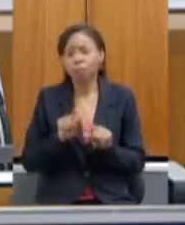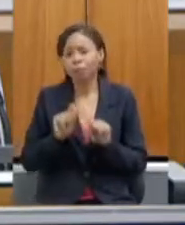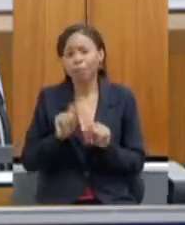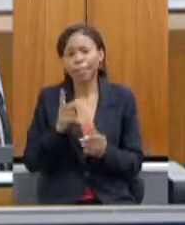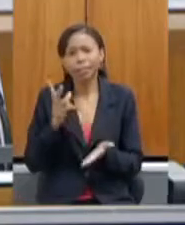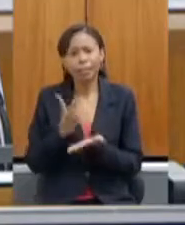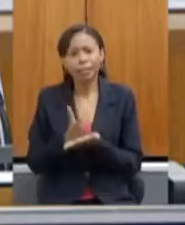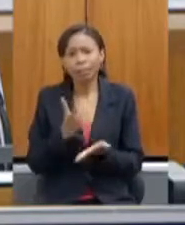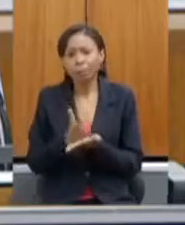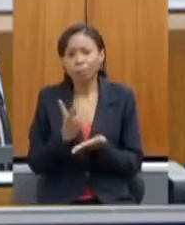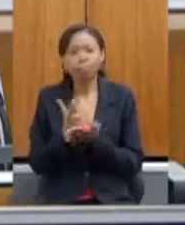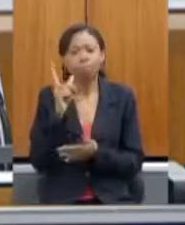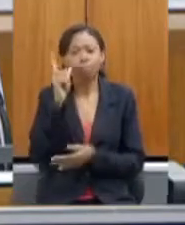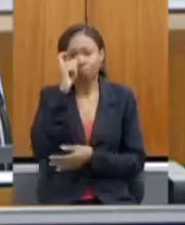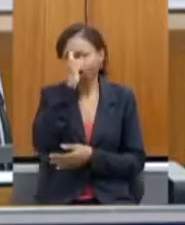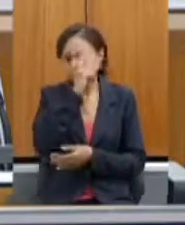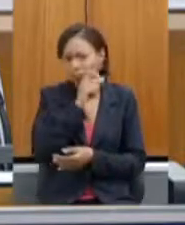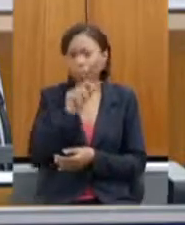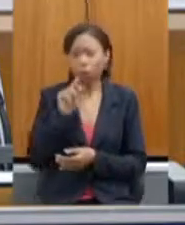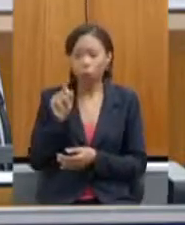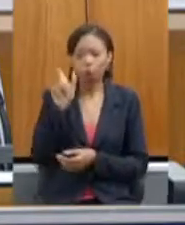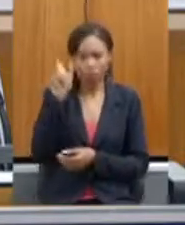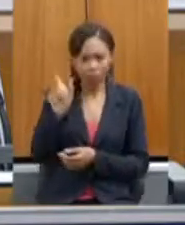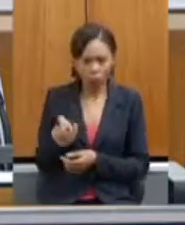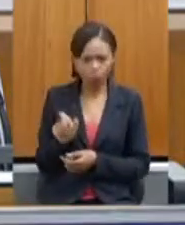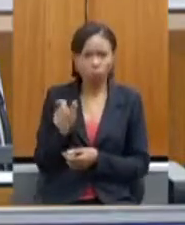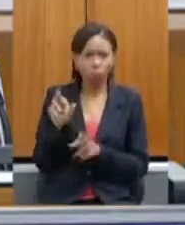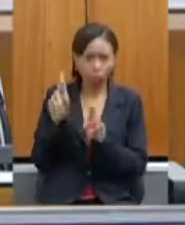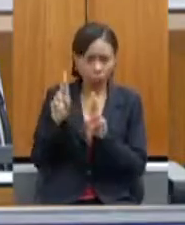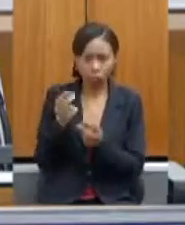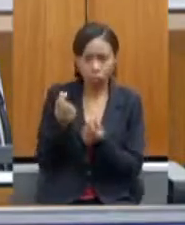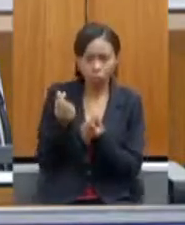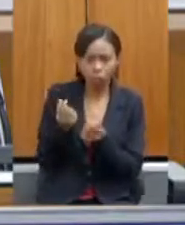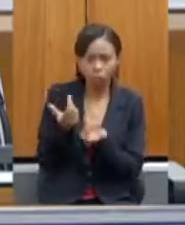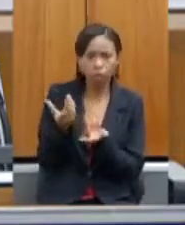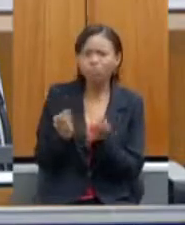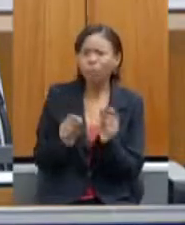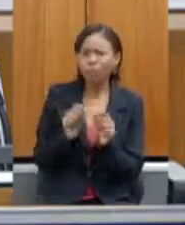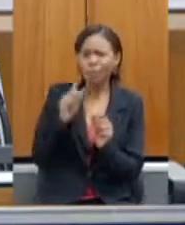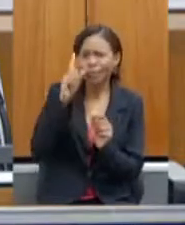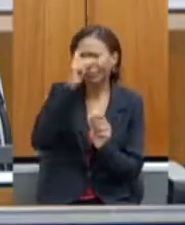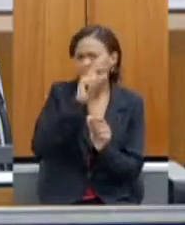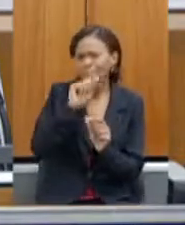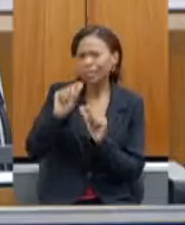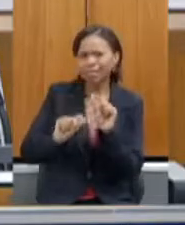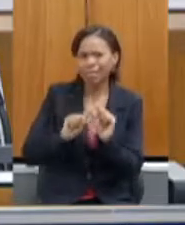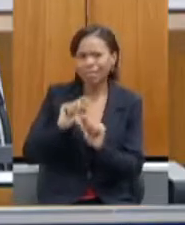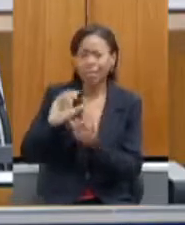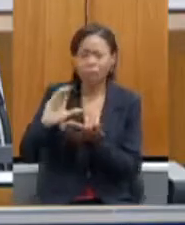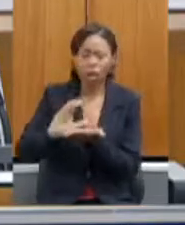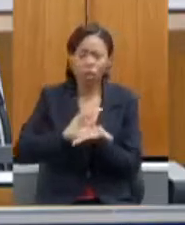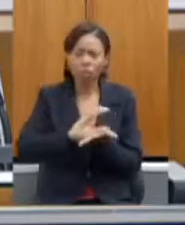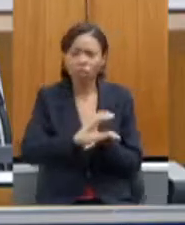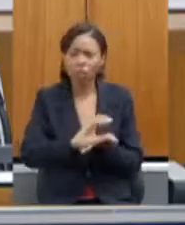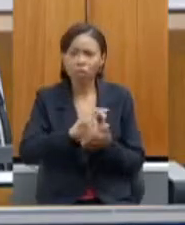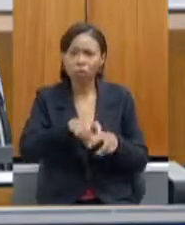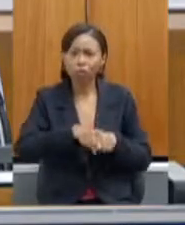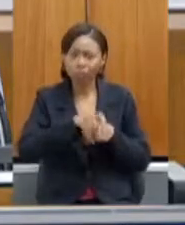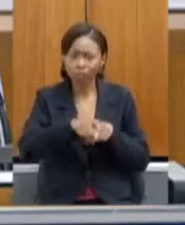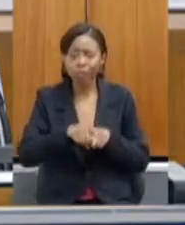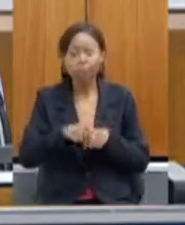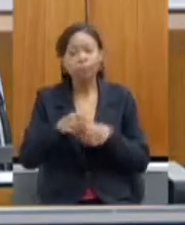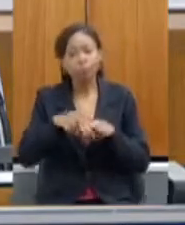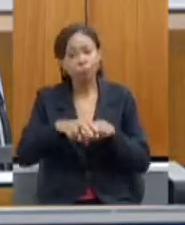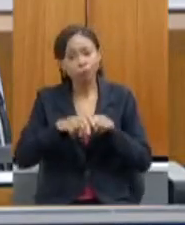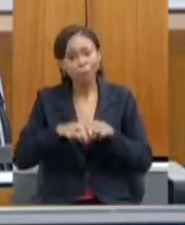nós pelos agentes financeiros exatamente a questão da regularização fundiária por isso que a gente tem um empenho muito